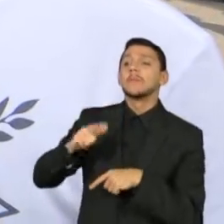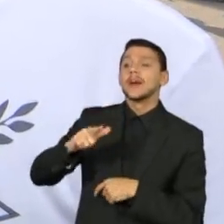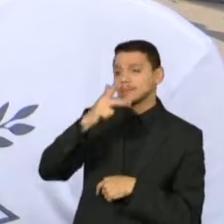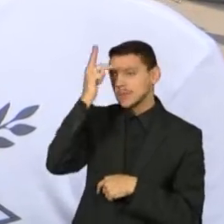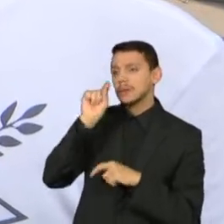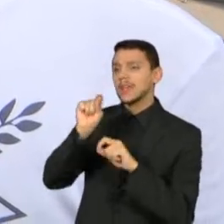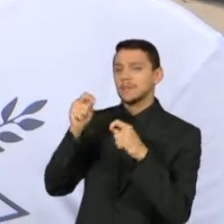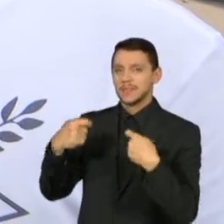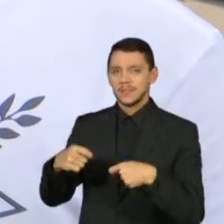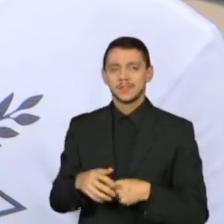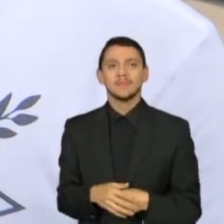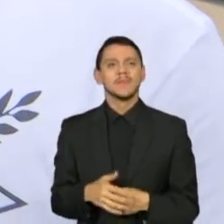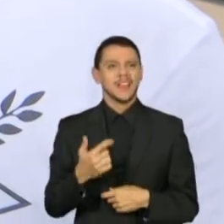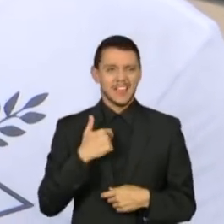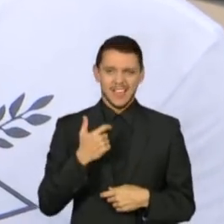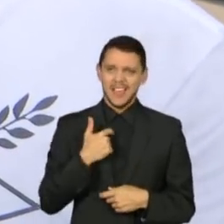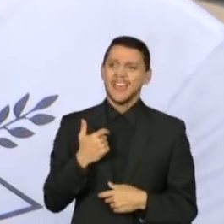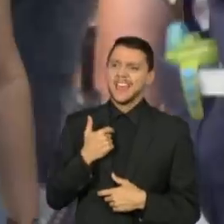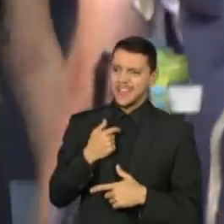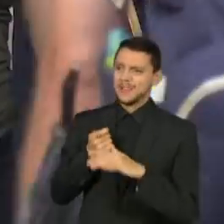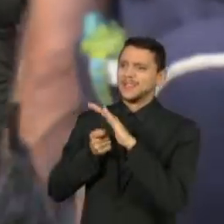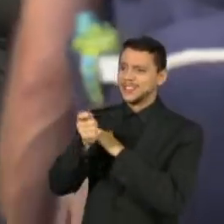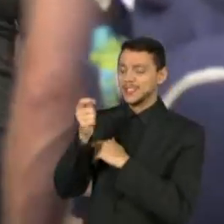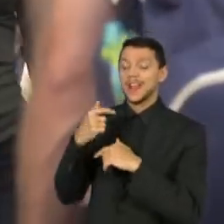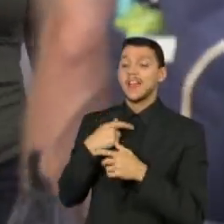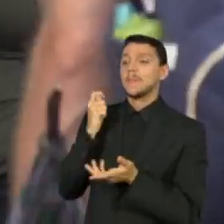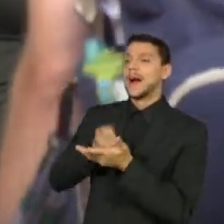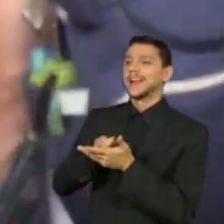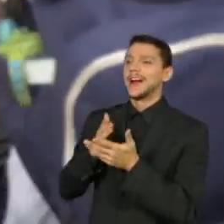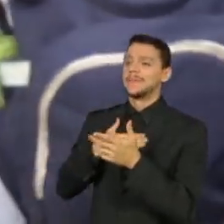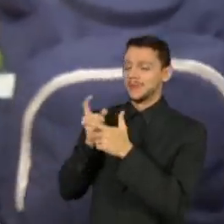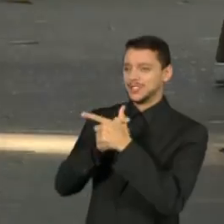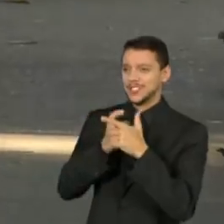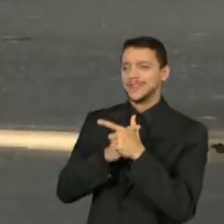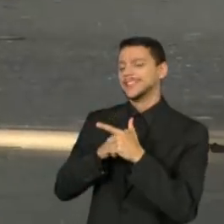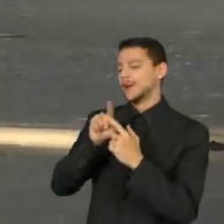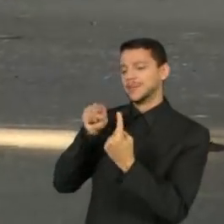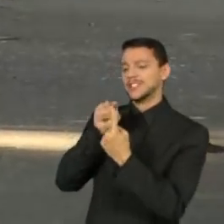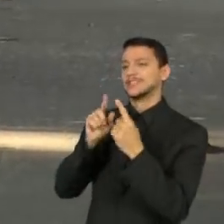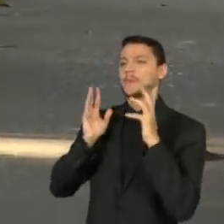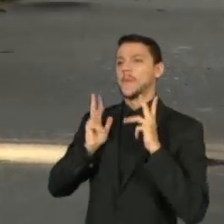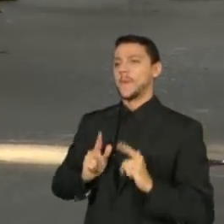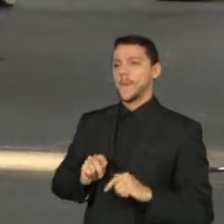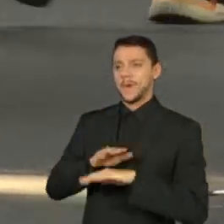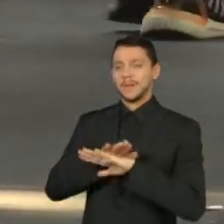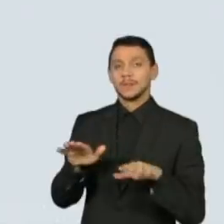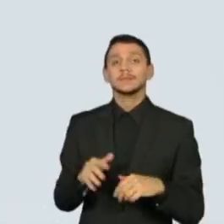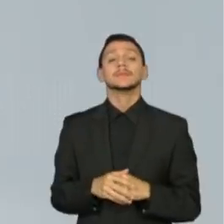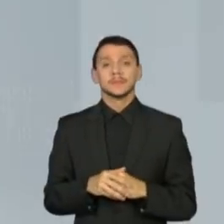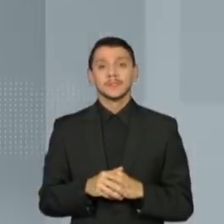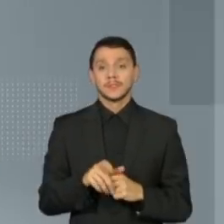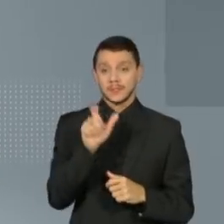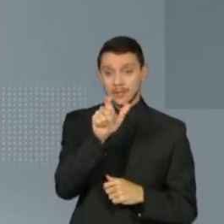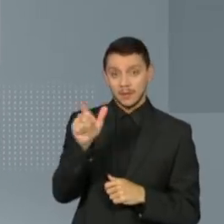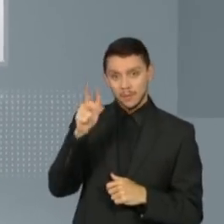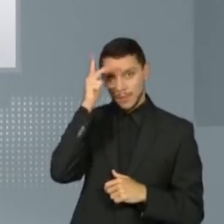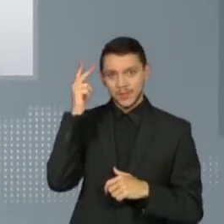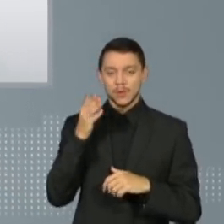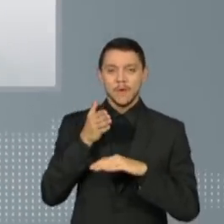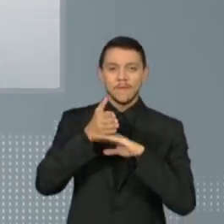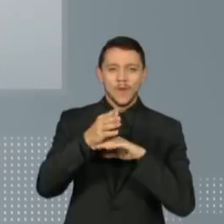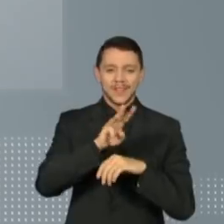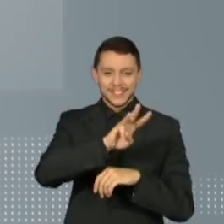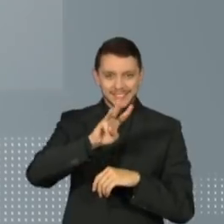Pagaria todas as minhas contas, né, para ficar livre. O consumidor correu para o site do Banco Central para saber se tinha saldo em contas